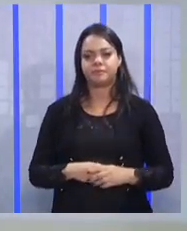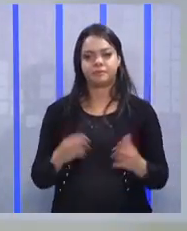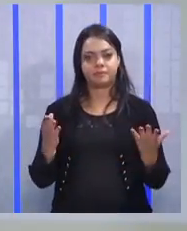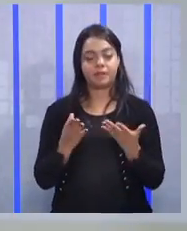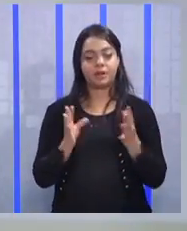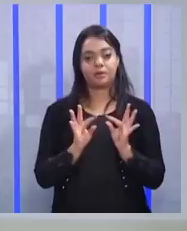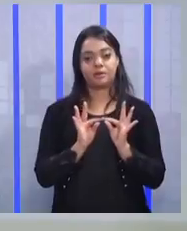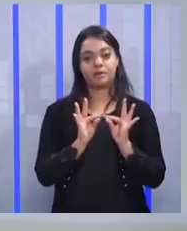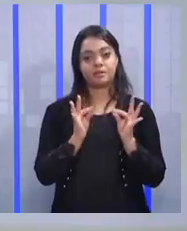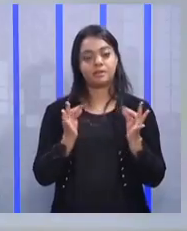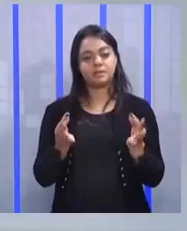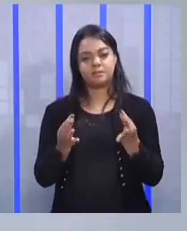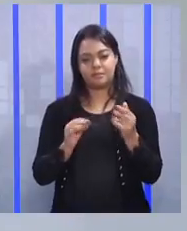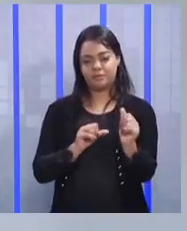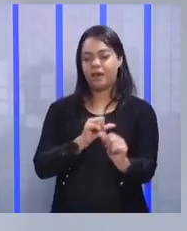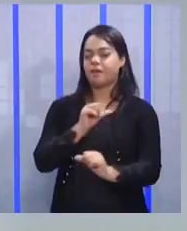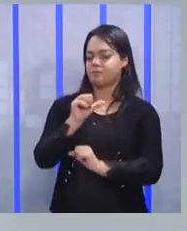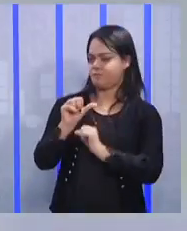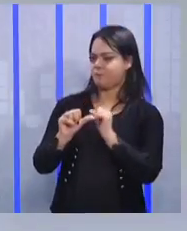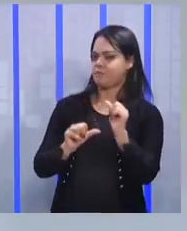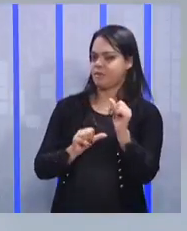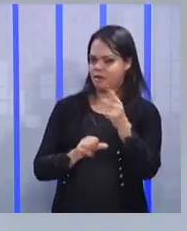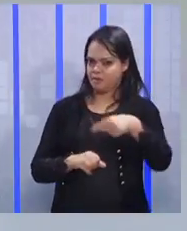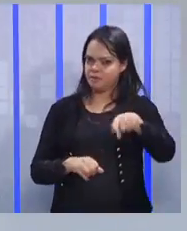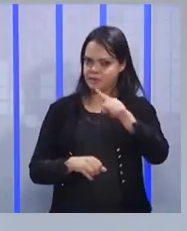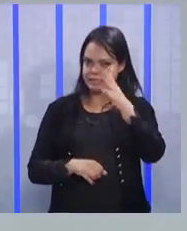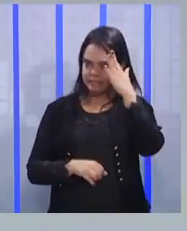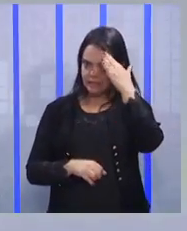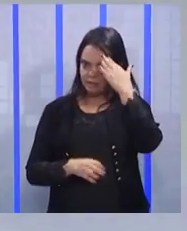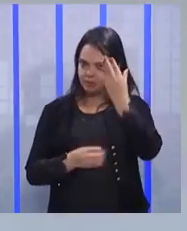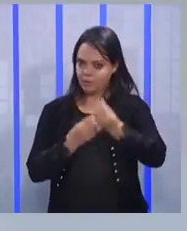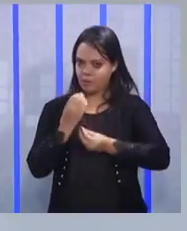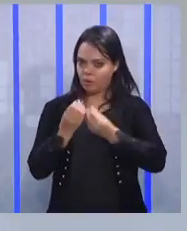Simplificaram lá. Como é que fica simples aqui? Alguém tem alguma ideia?